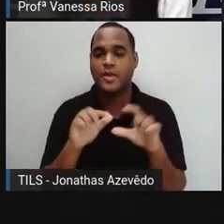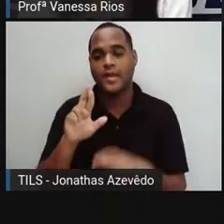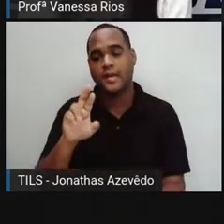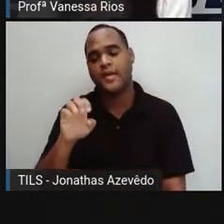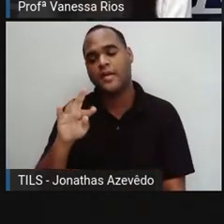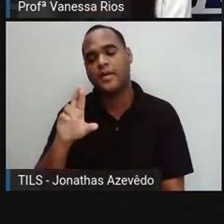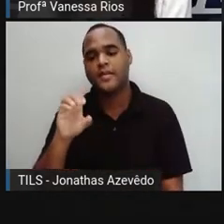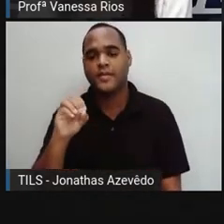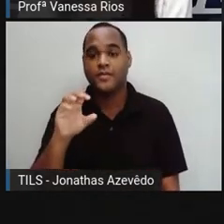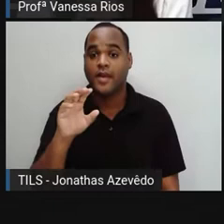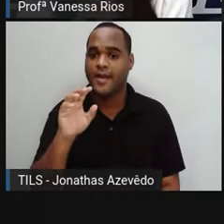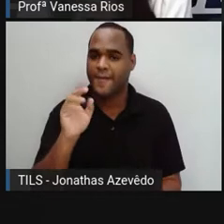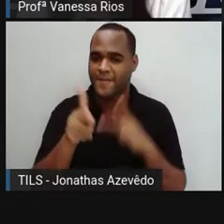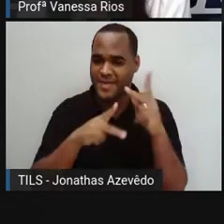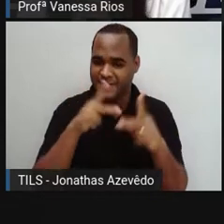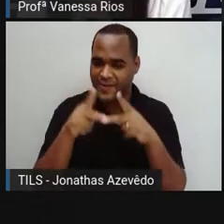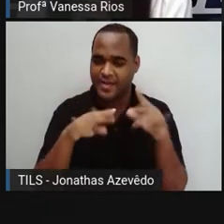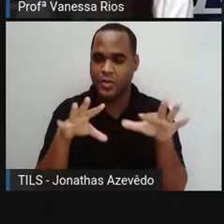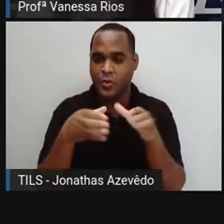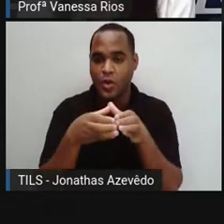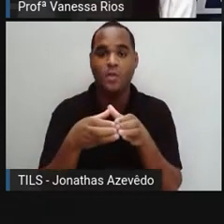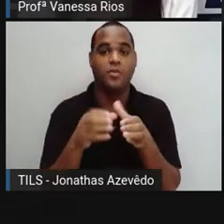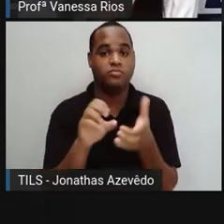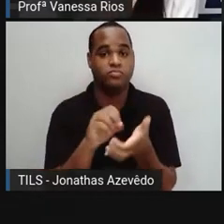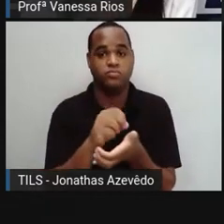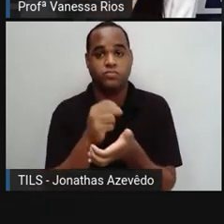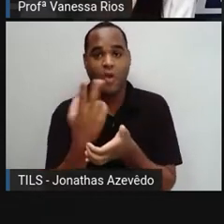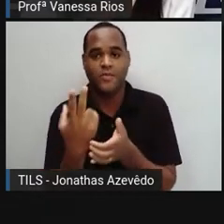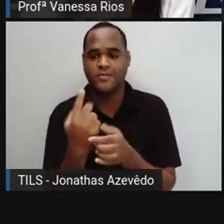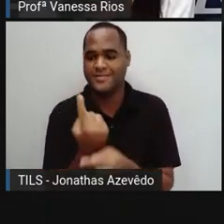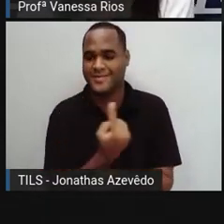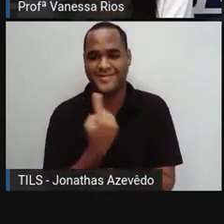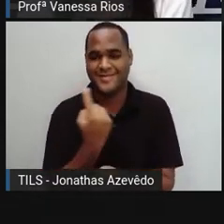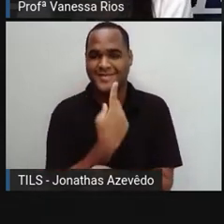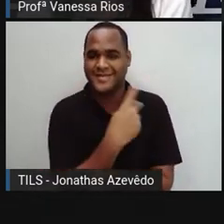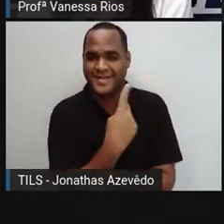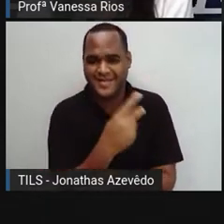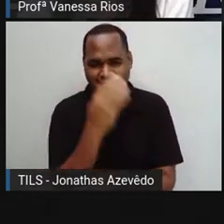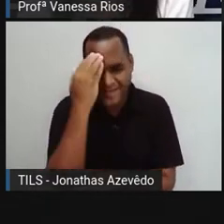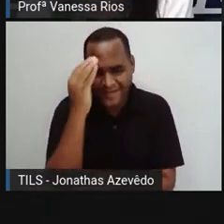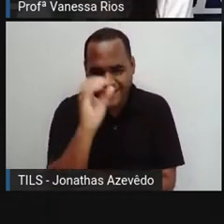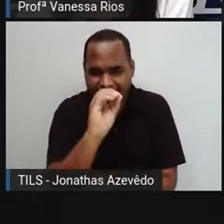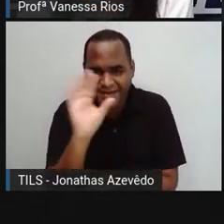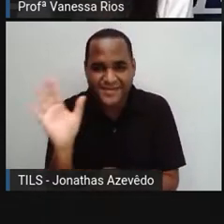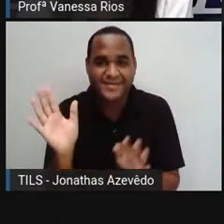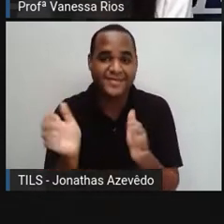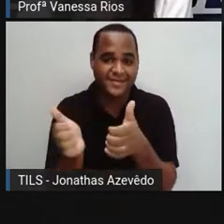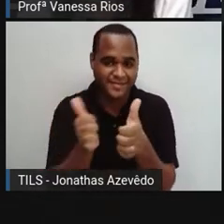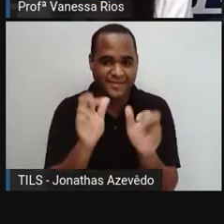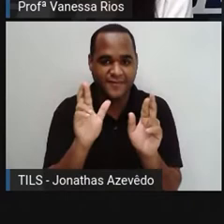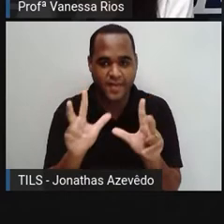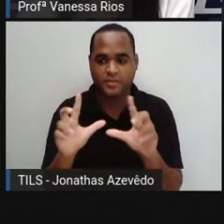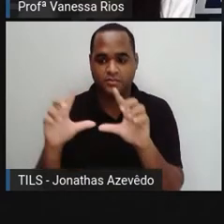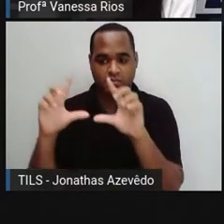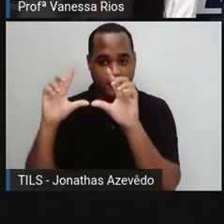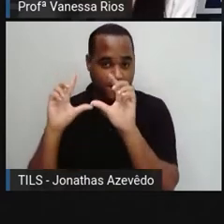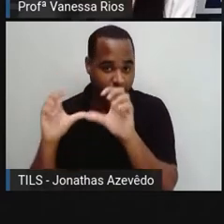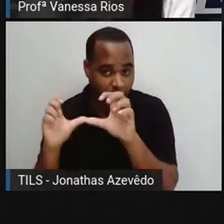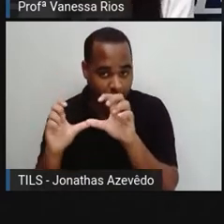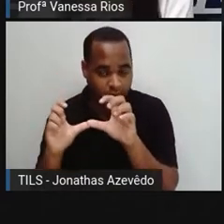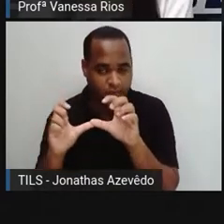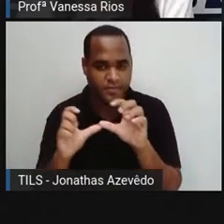capta pessoas em grupo ou sozinhas. Então, gente já observa aí a diferença entre